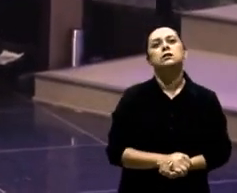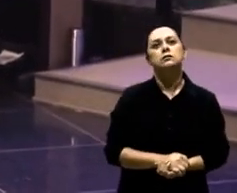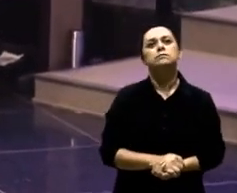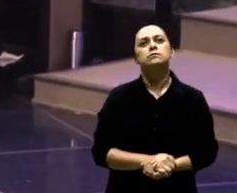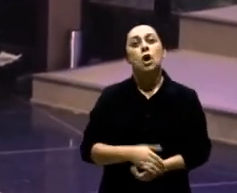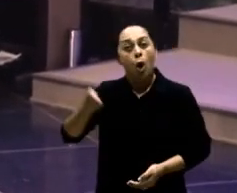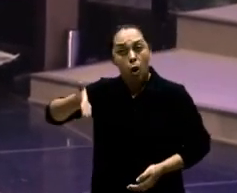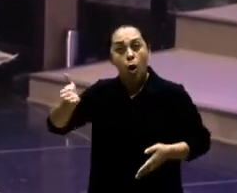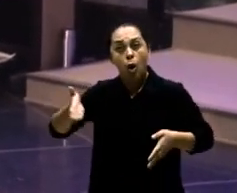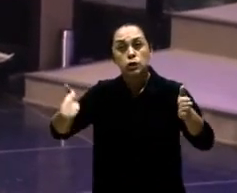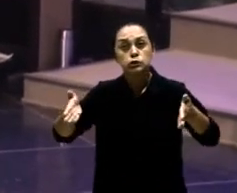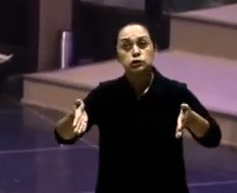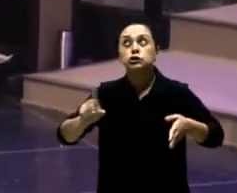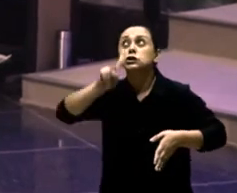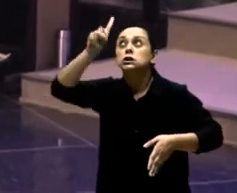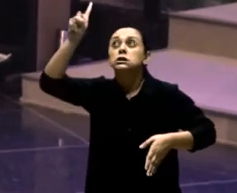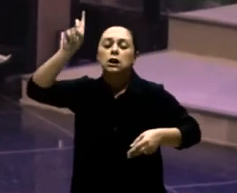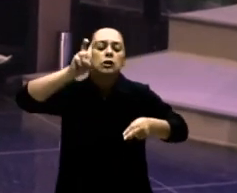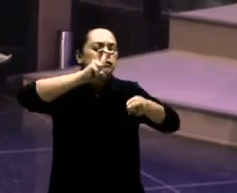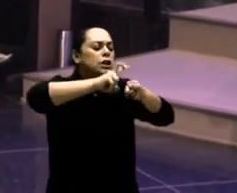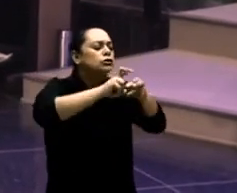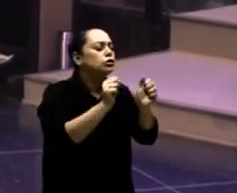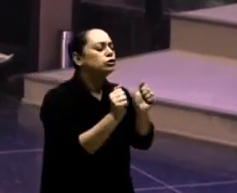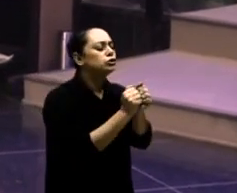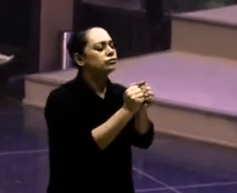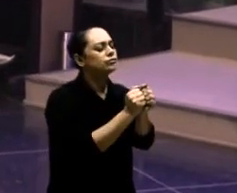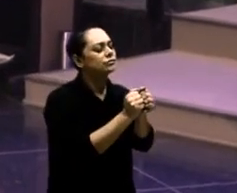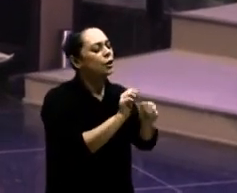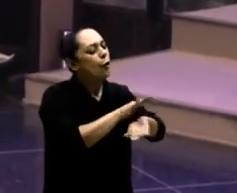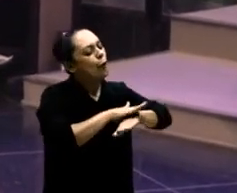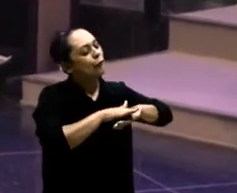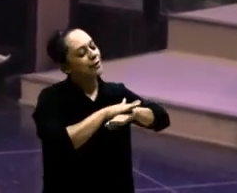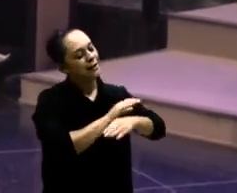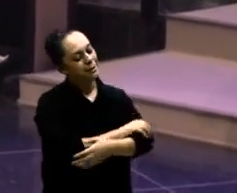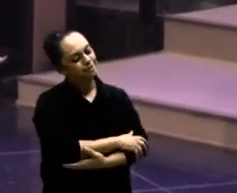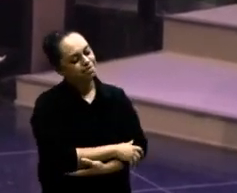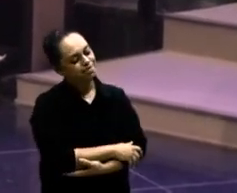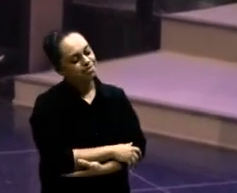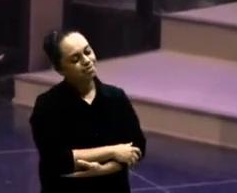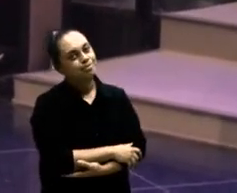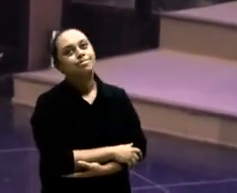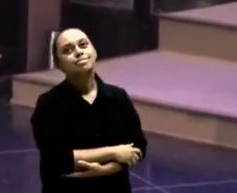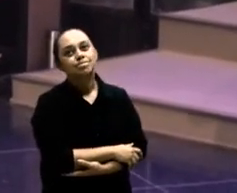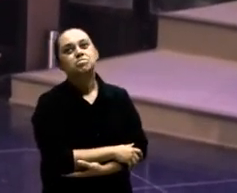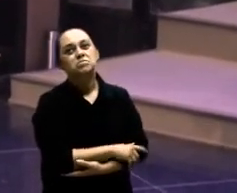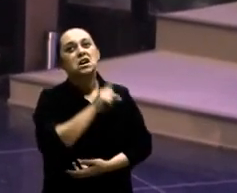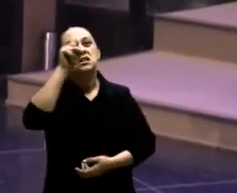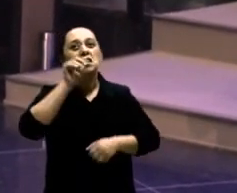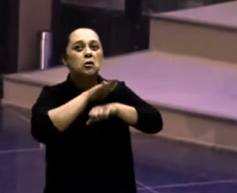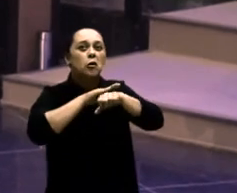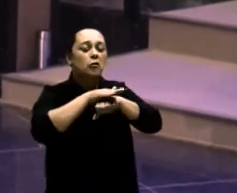Assentado Do outro E Deus Quis bater Um papo Com você Deus quis Conversar Com vocês